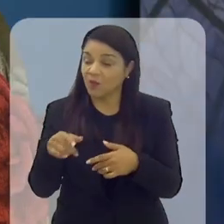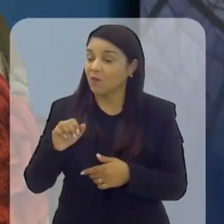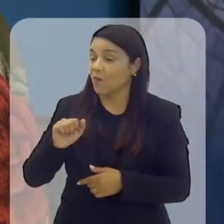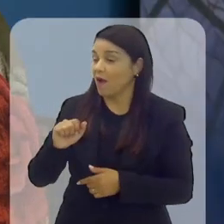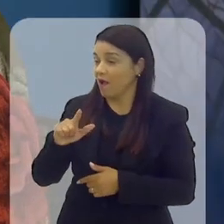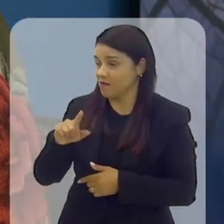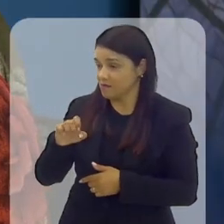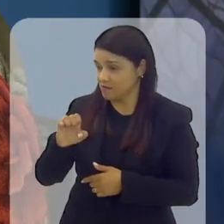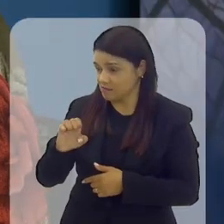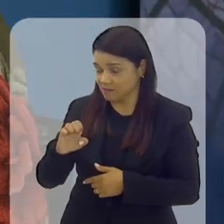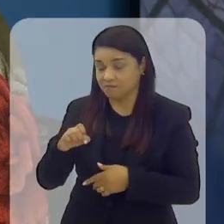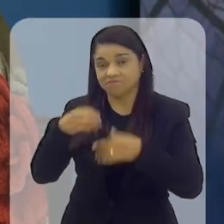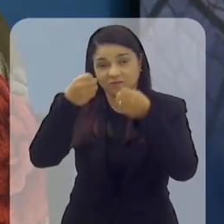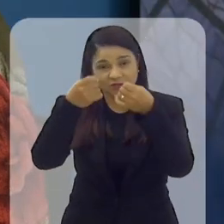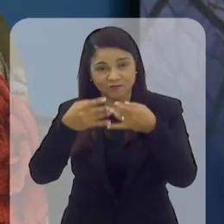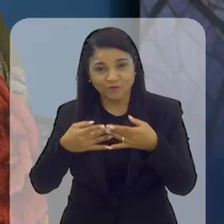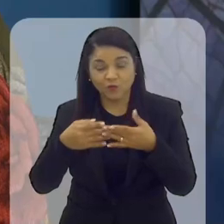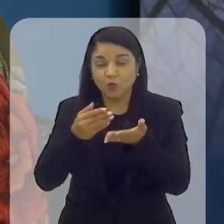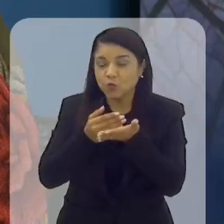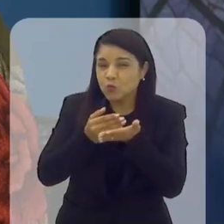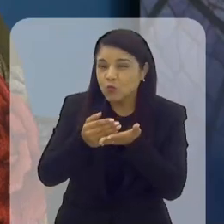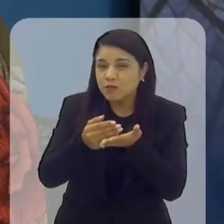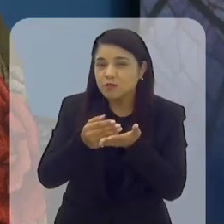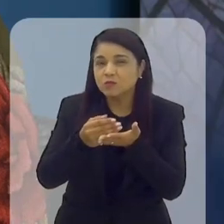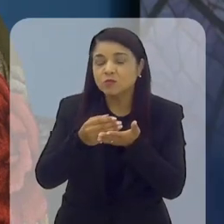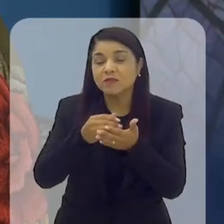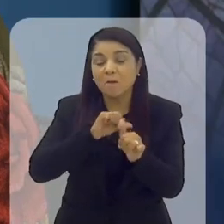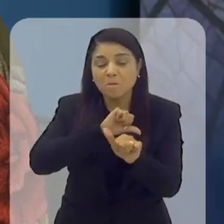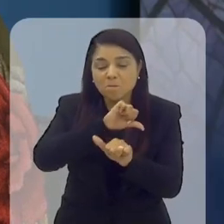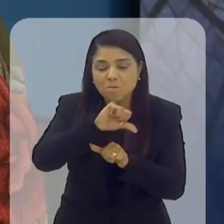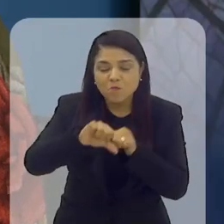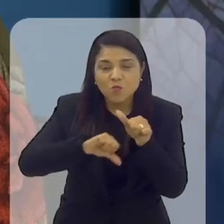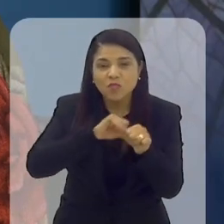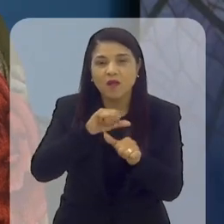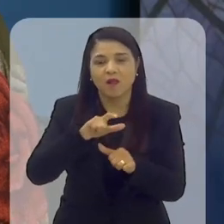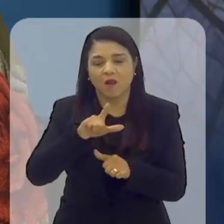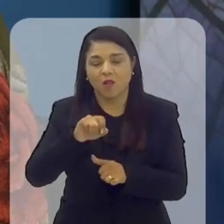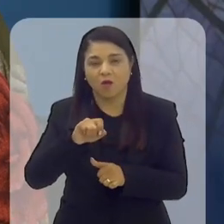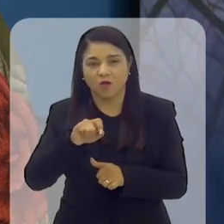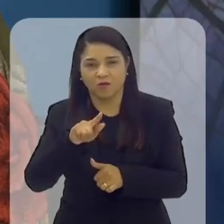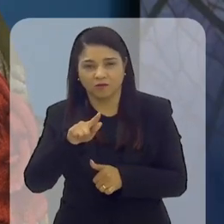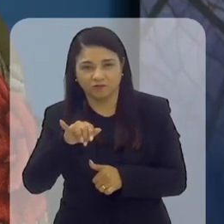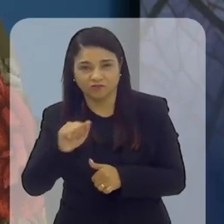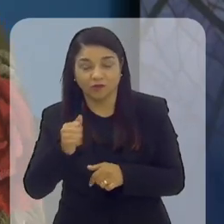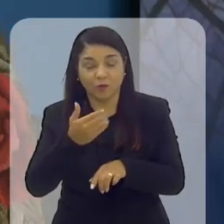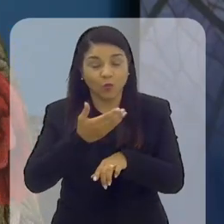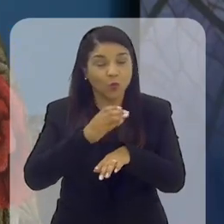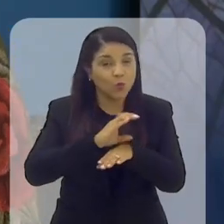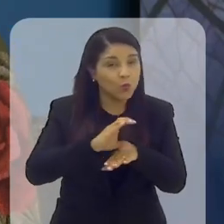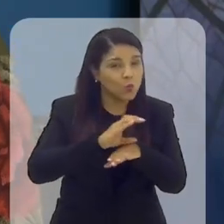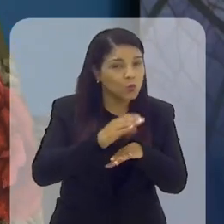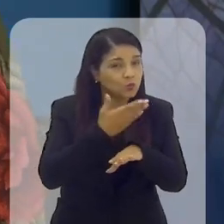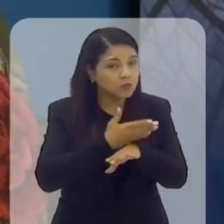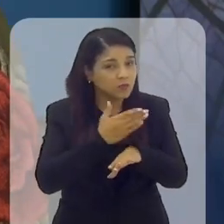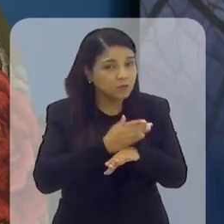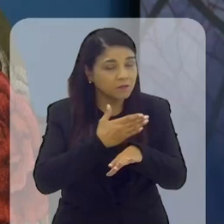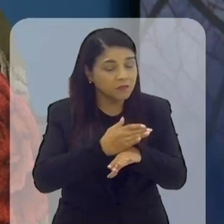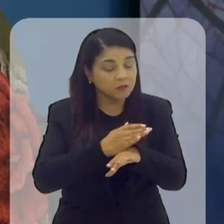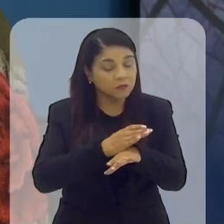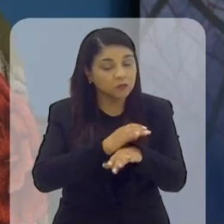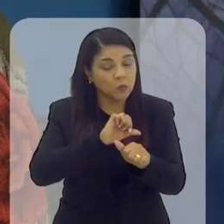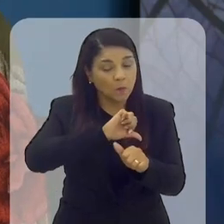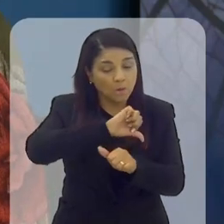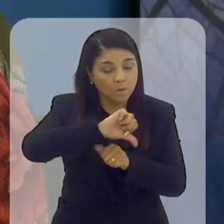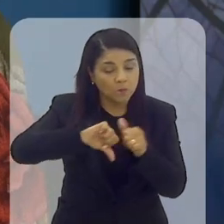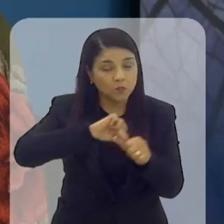a Alice falou, naquele comecinho, a gente precisava mudar a lógica, né? De um curso de treinamento para um curso de